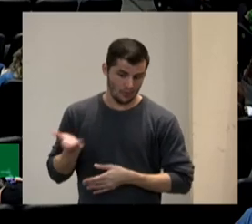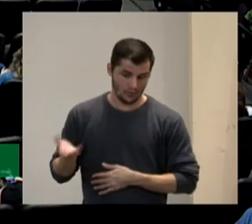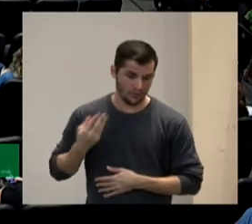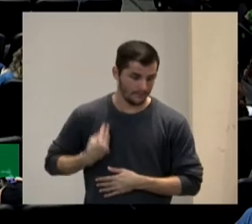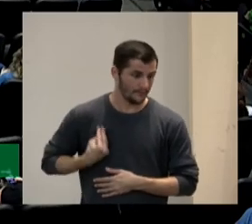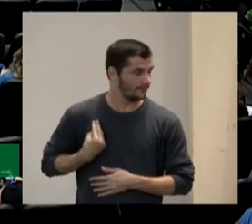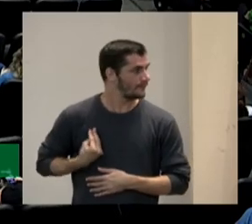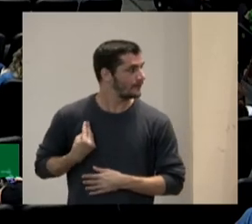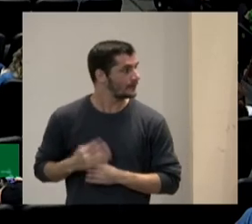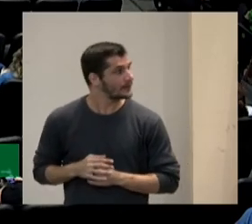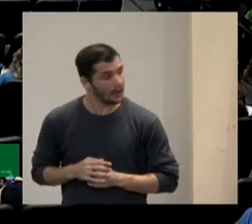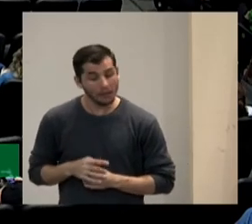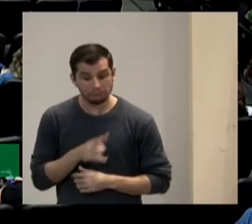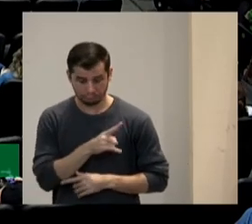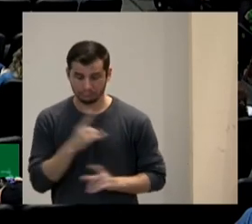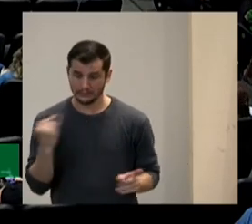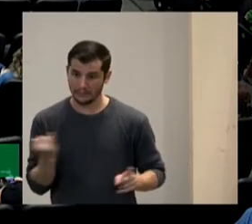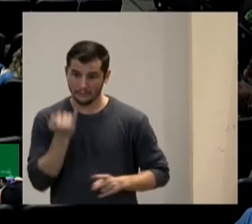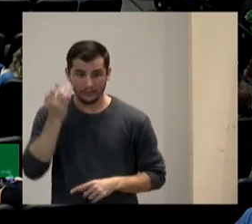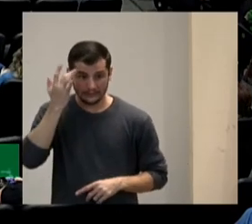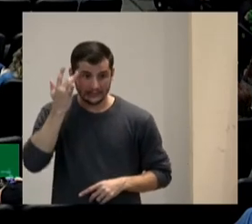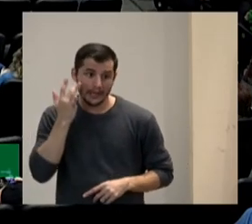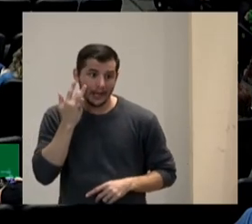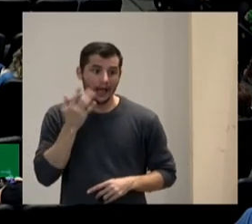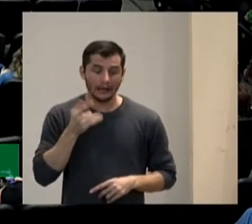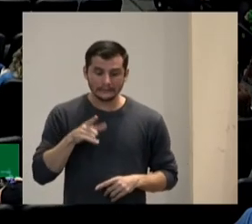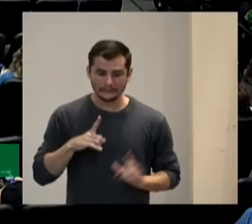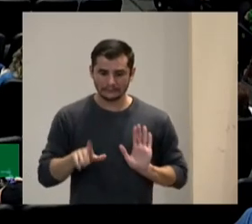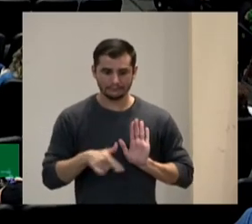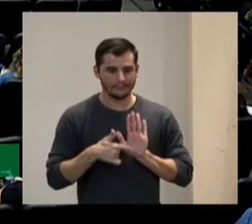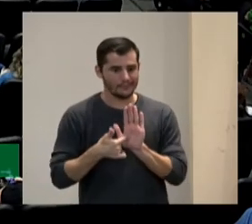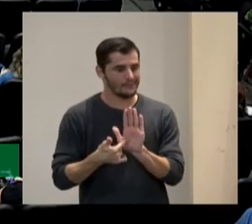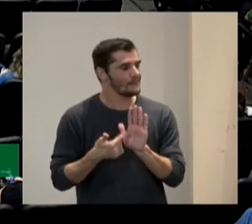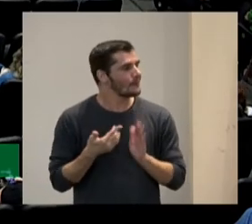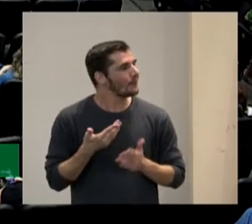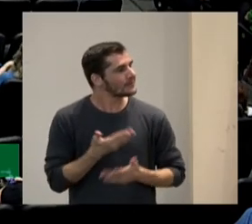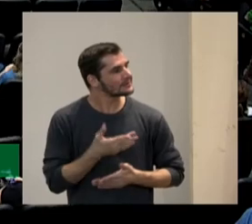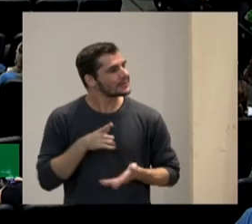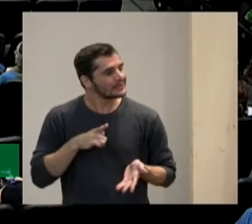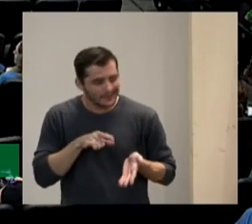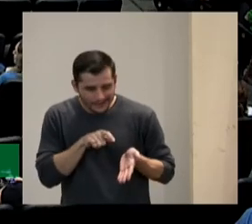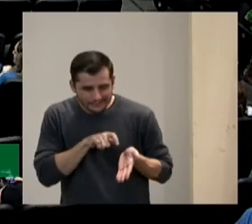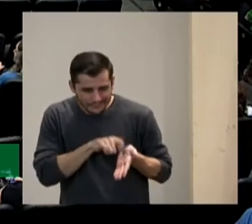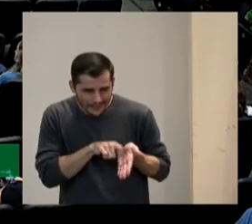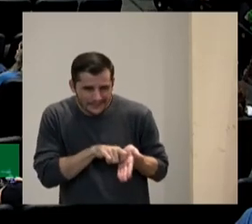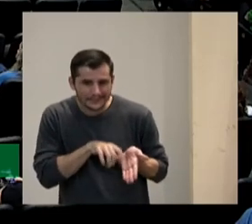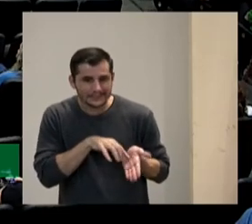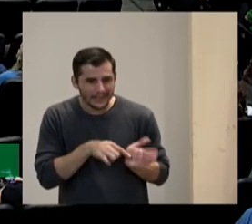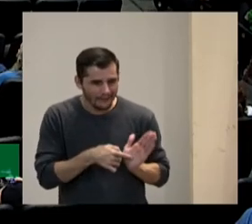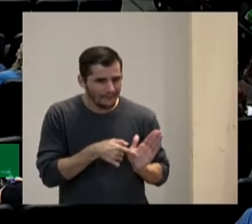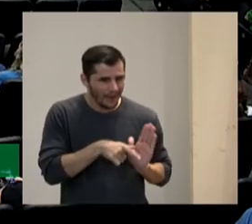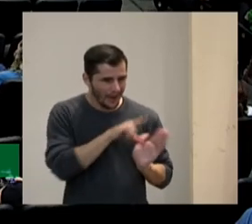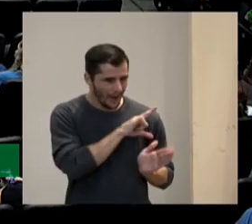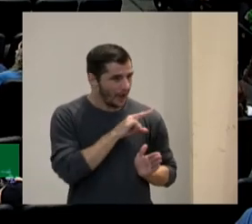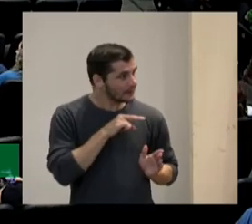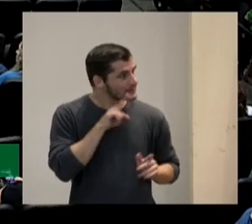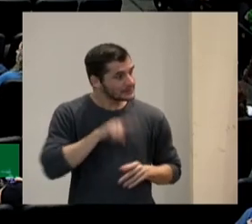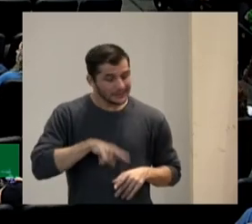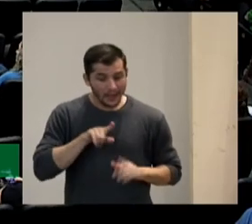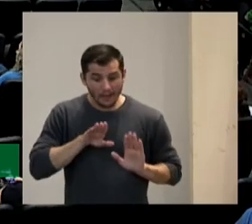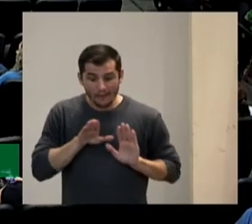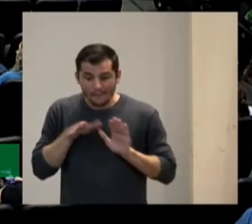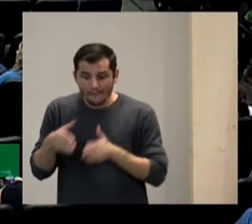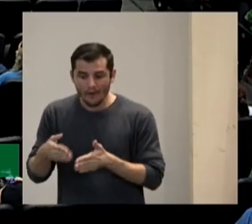eu acho muito importante trazer aqui e até que anotei aqui anteriormente que é o enfoque diferencial